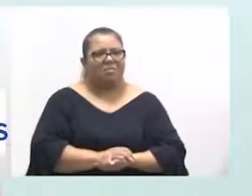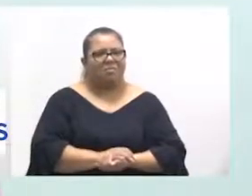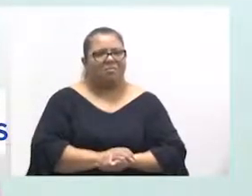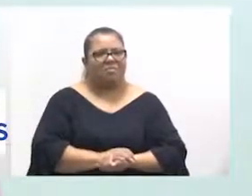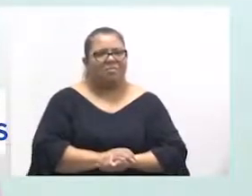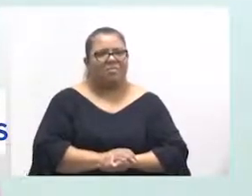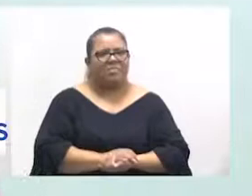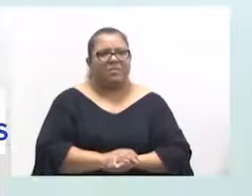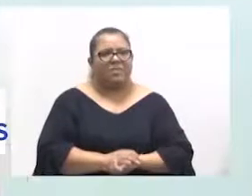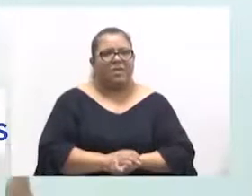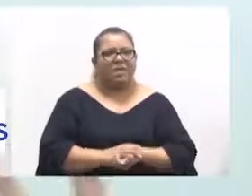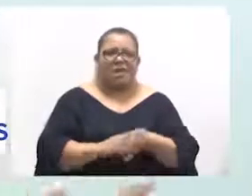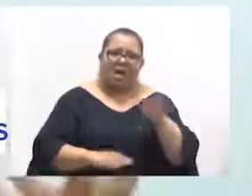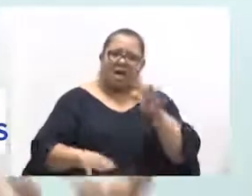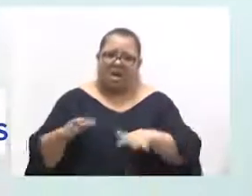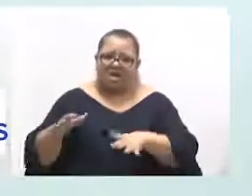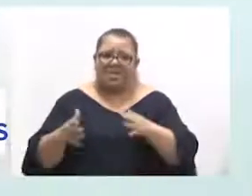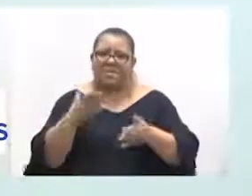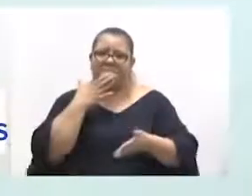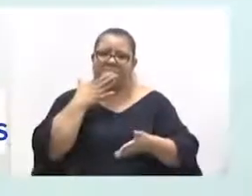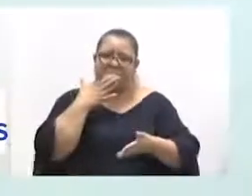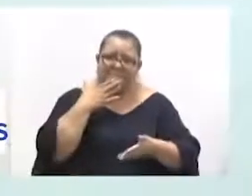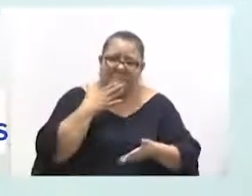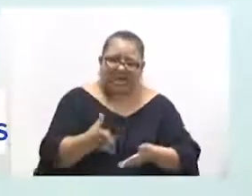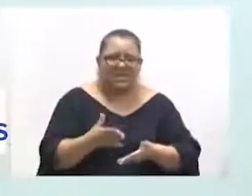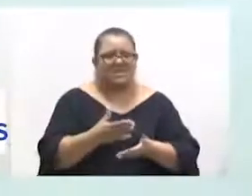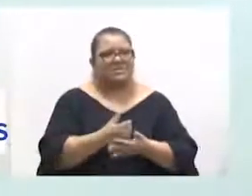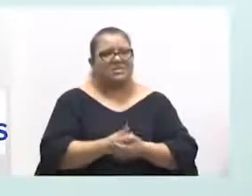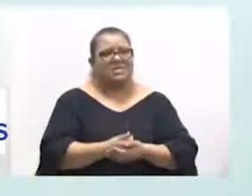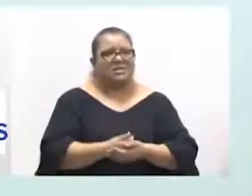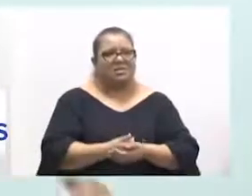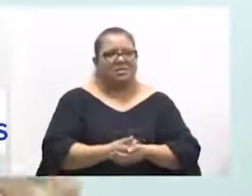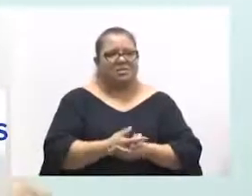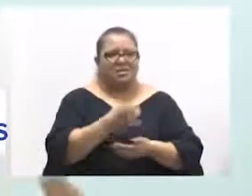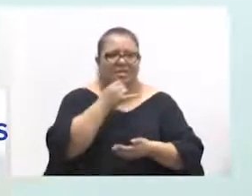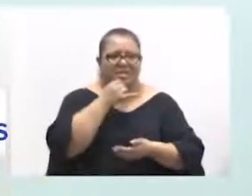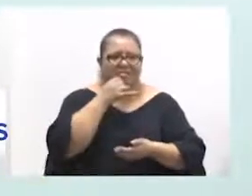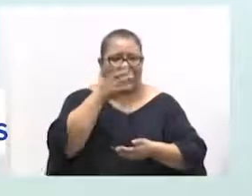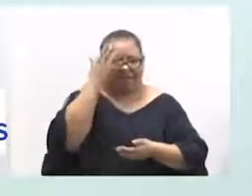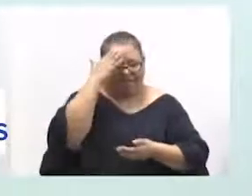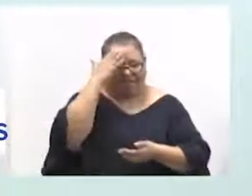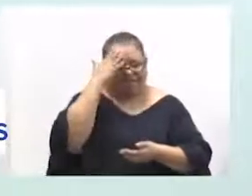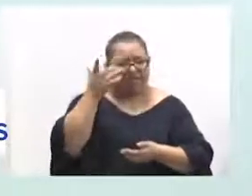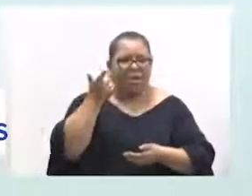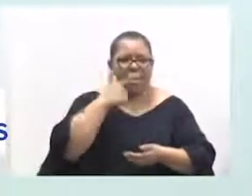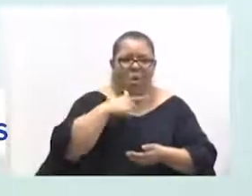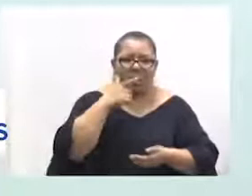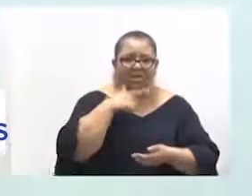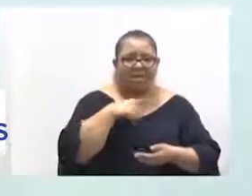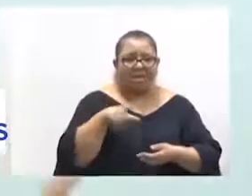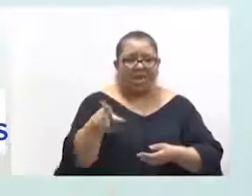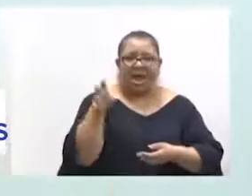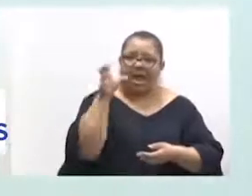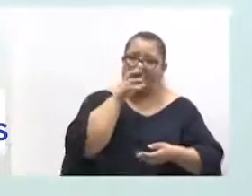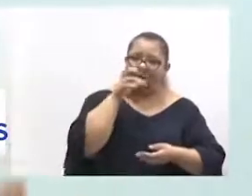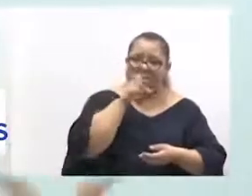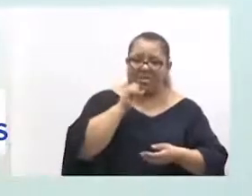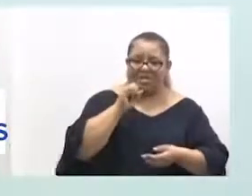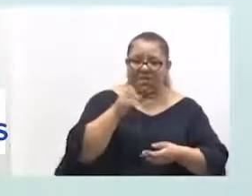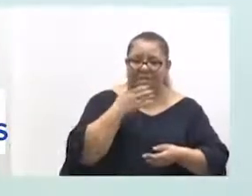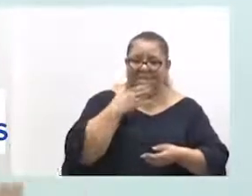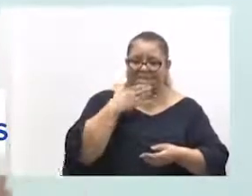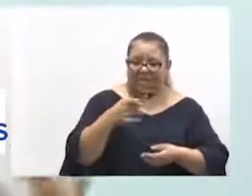E aí, às vezes, a gente tem que pedir a tomografia, porque você sabe que o paciente vai conseguir fazer mais rápido. Porque, senão, se você